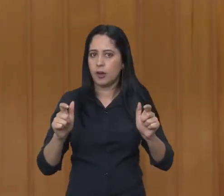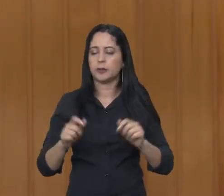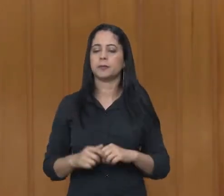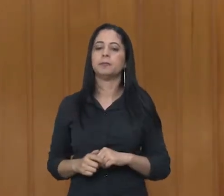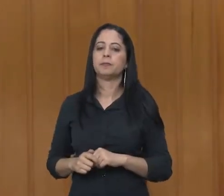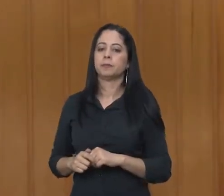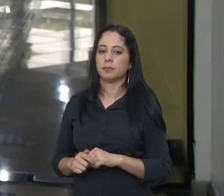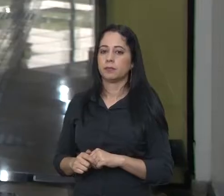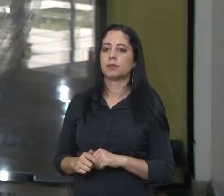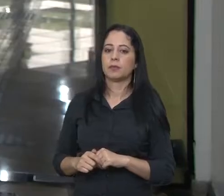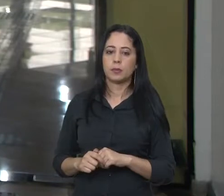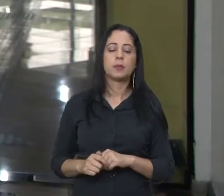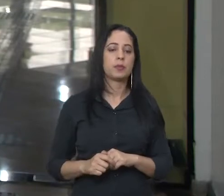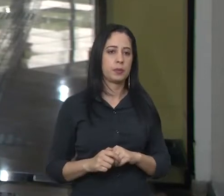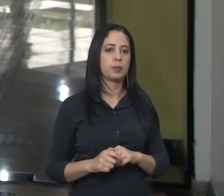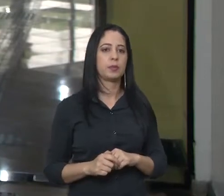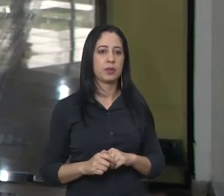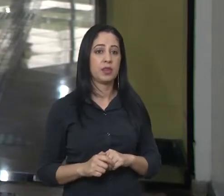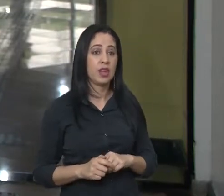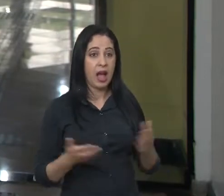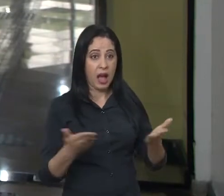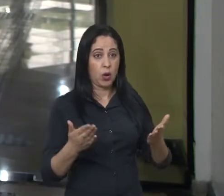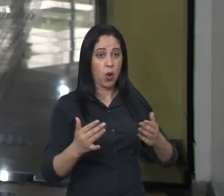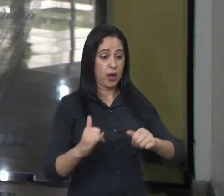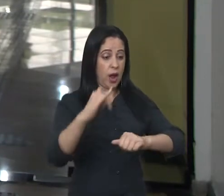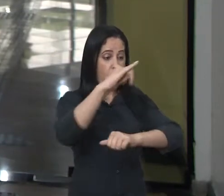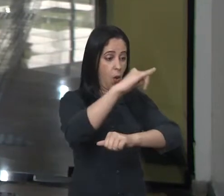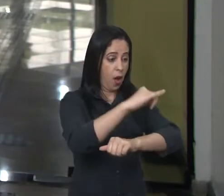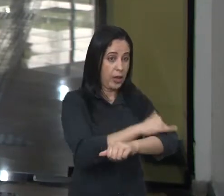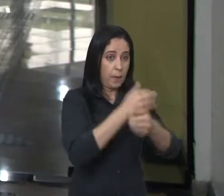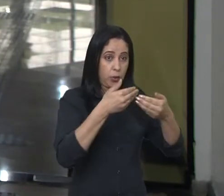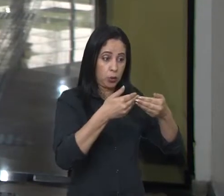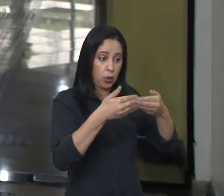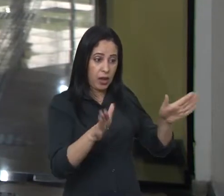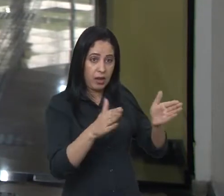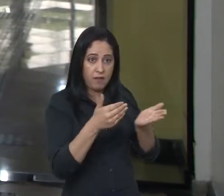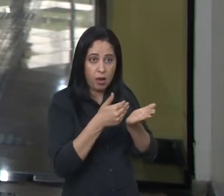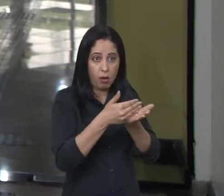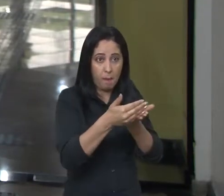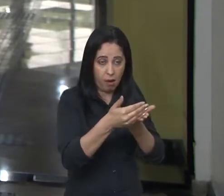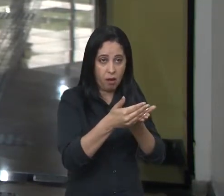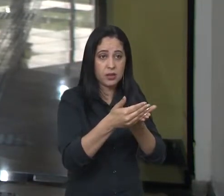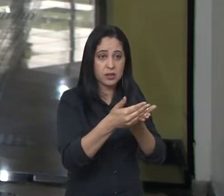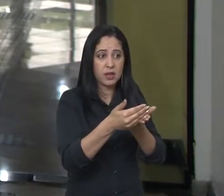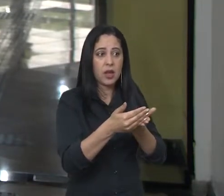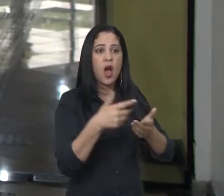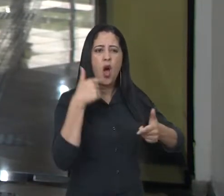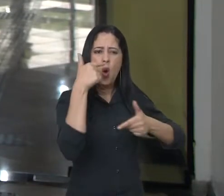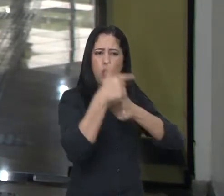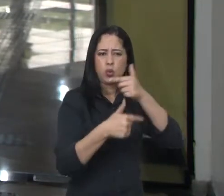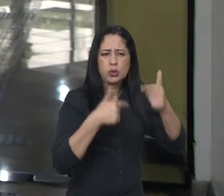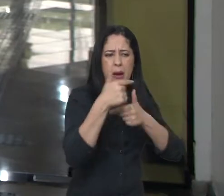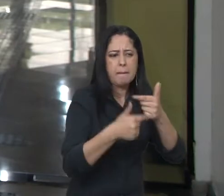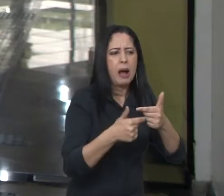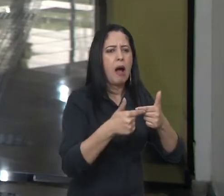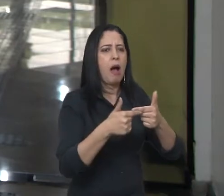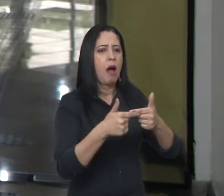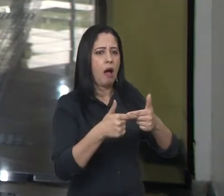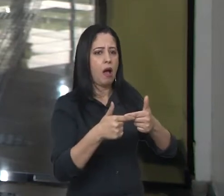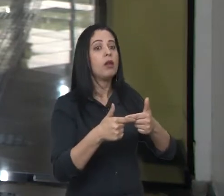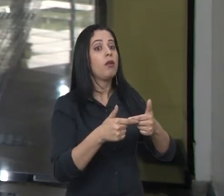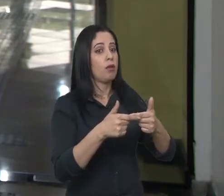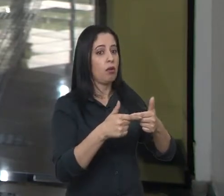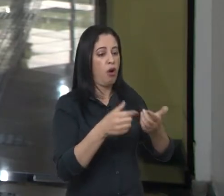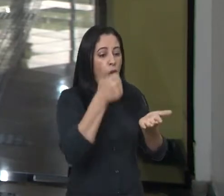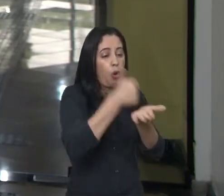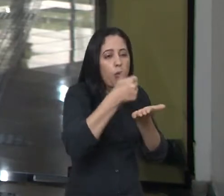emprego e renda. A geração de emprego e renda, ela tende a crescer a partir dessa concessão, porque com os investimentos